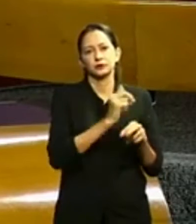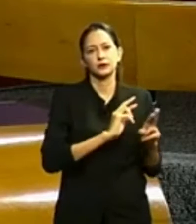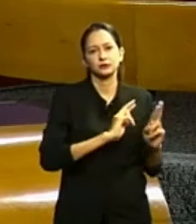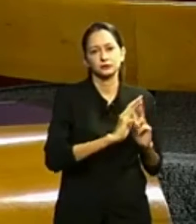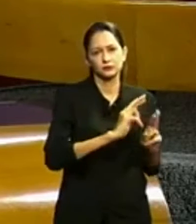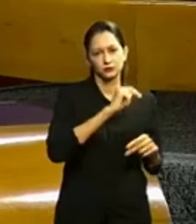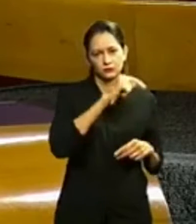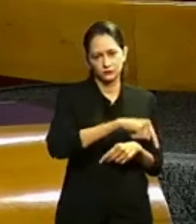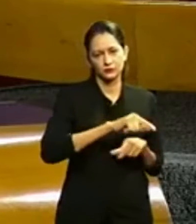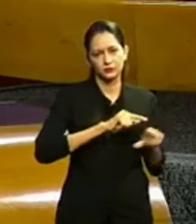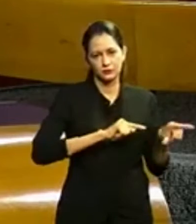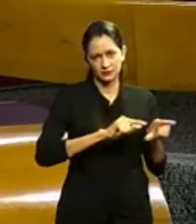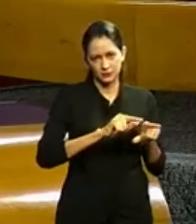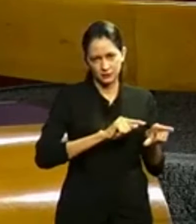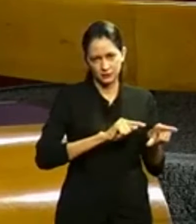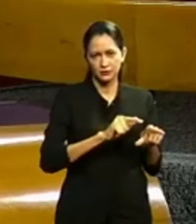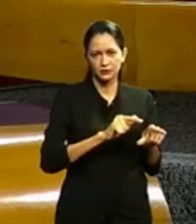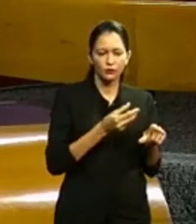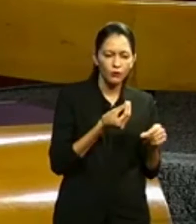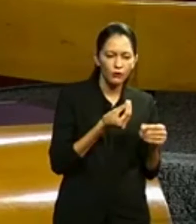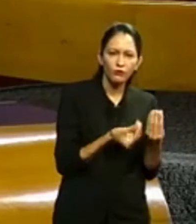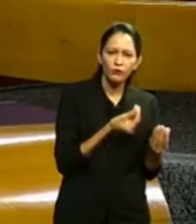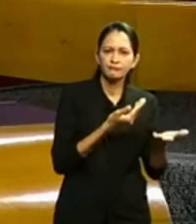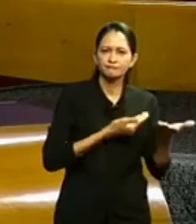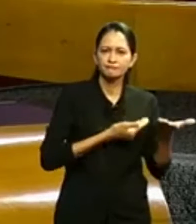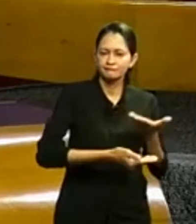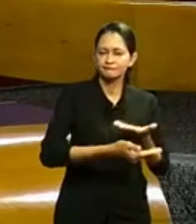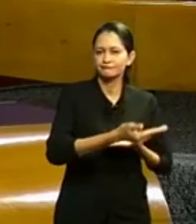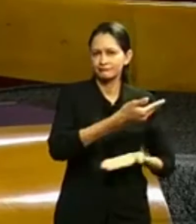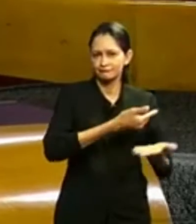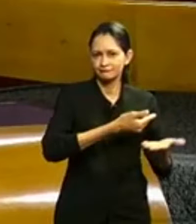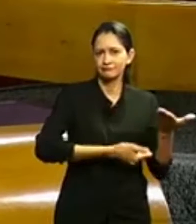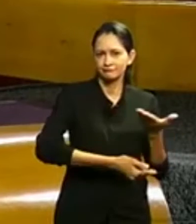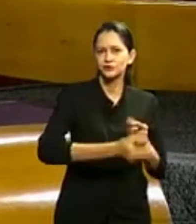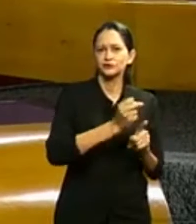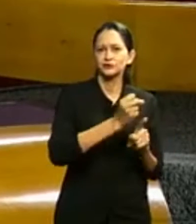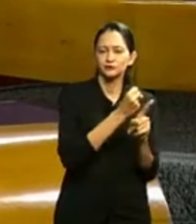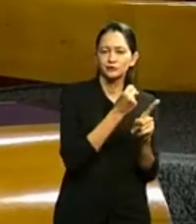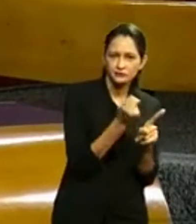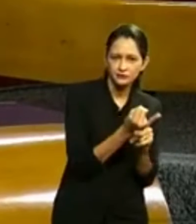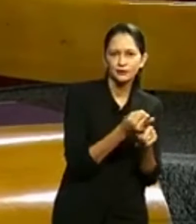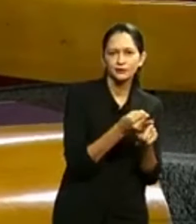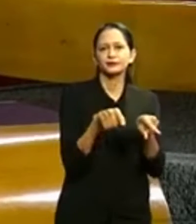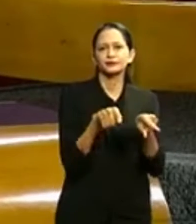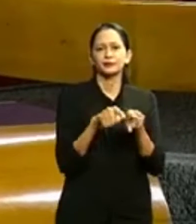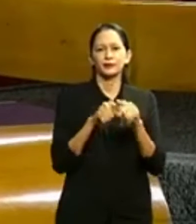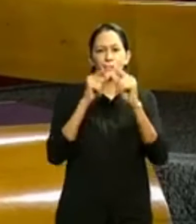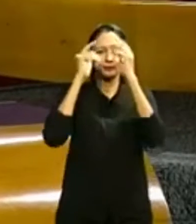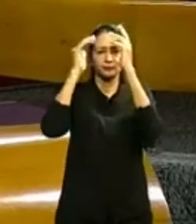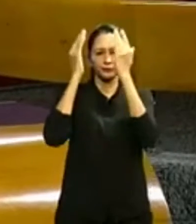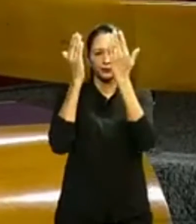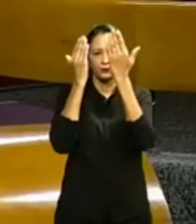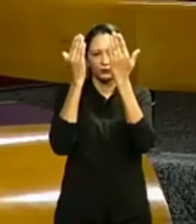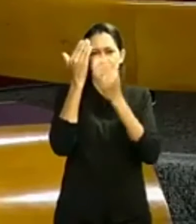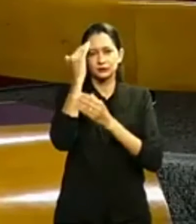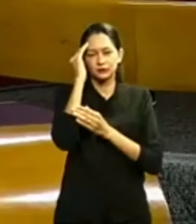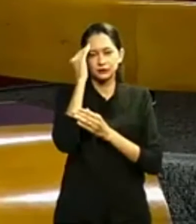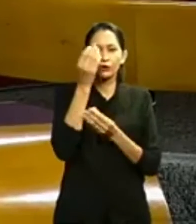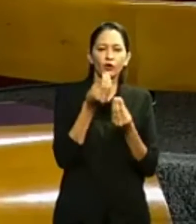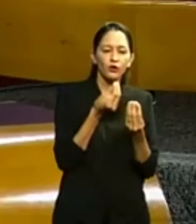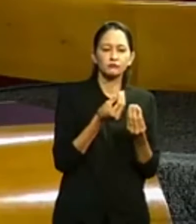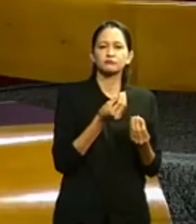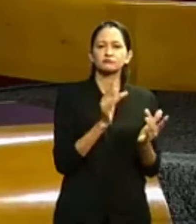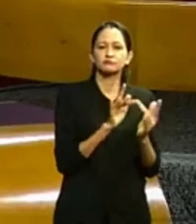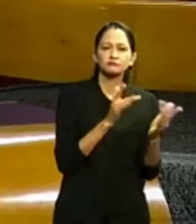De desenvolver o nosso relacionamento, a nossa capacidade social e psicológica de interagir no ambiente de